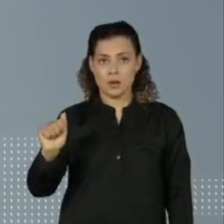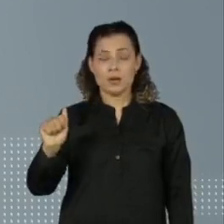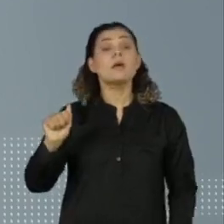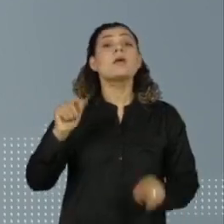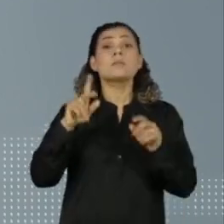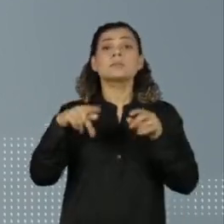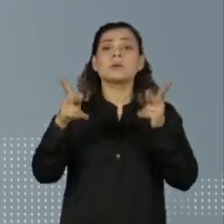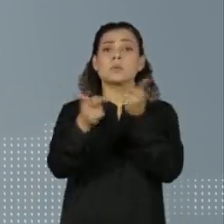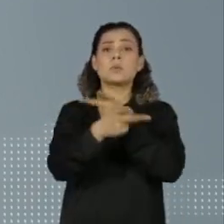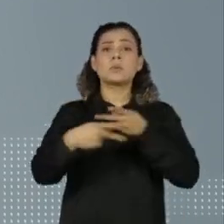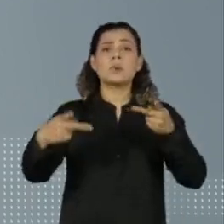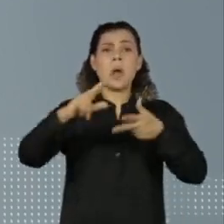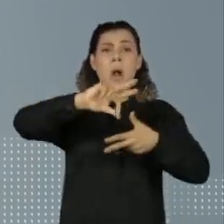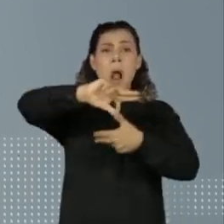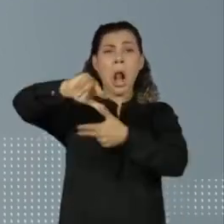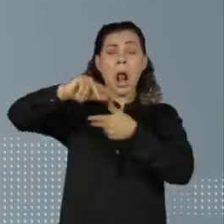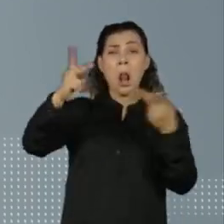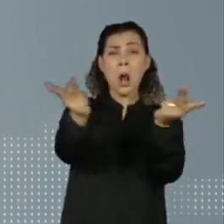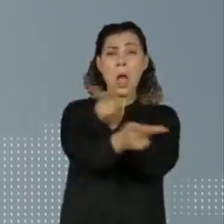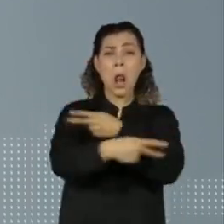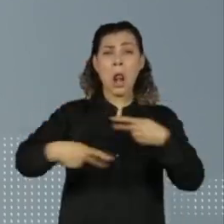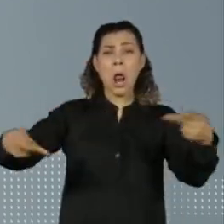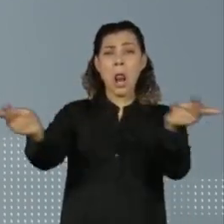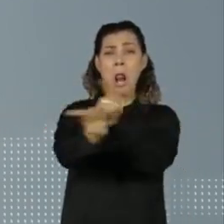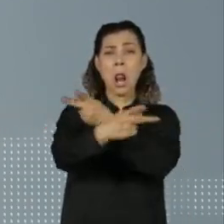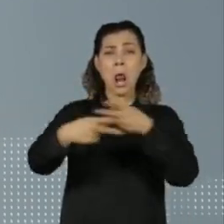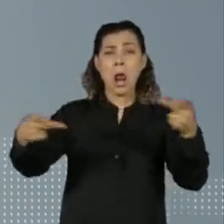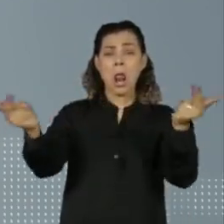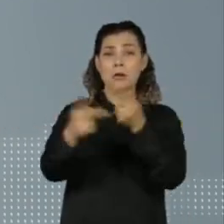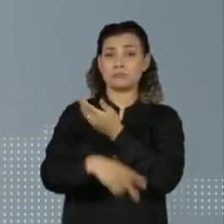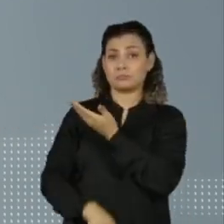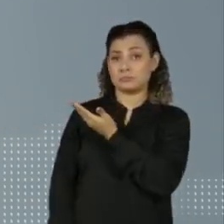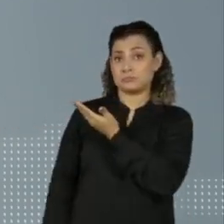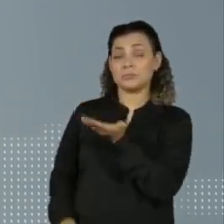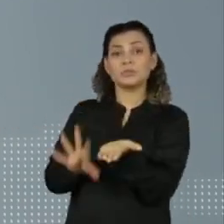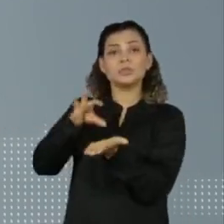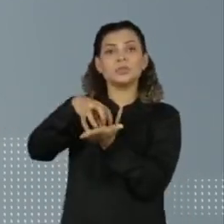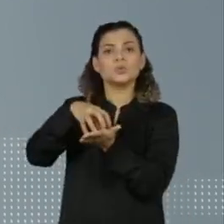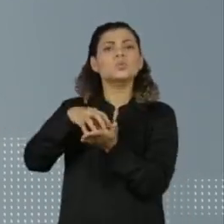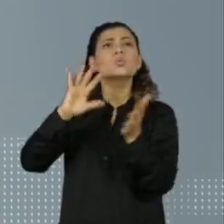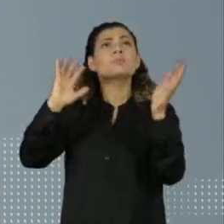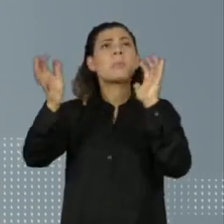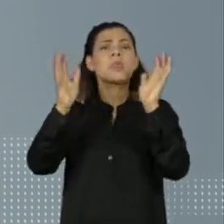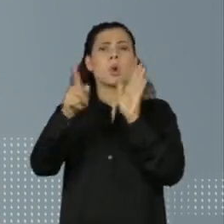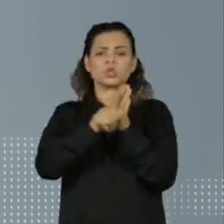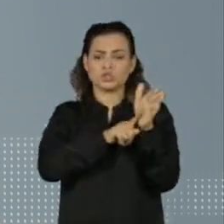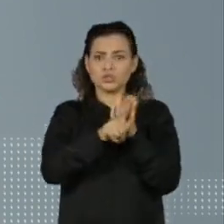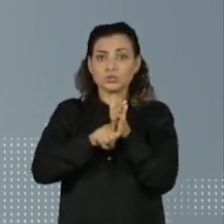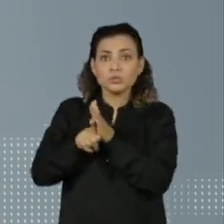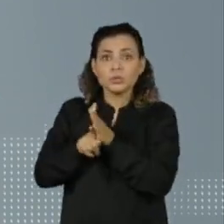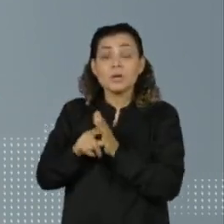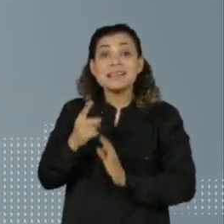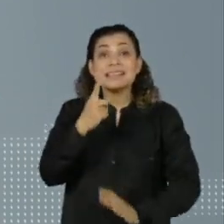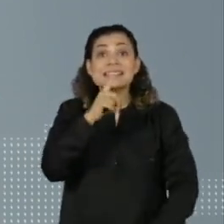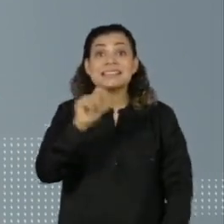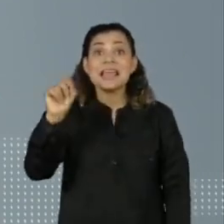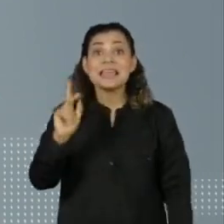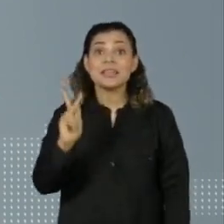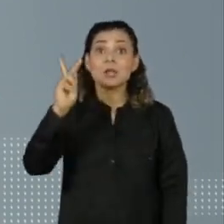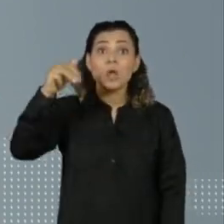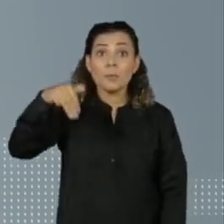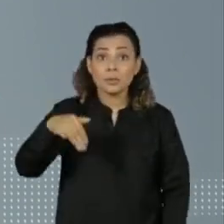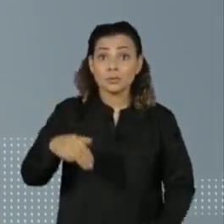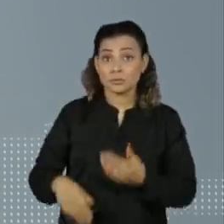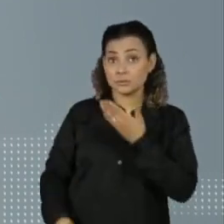vendaval na cidade da região metropolitana de Belém. Segundo o IMET, o Instituto Nacional de Meteorologia, os ventos chegaram a 100 km por